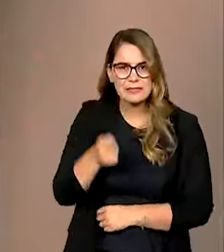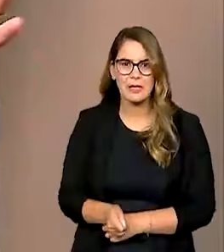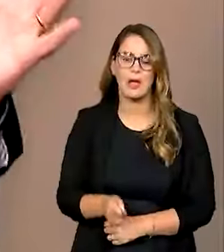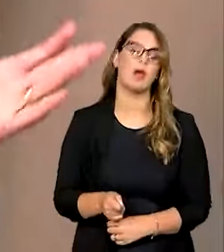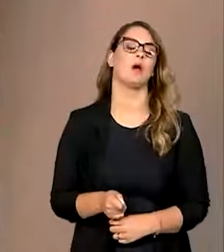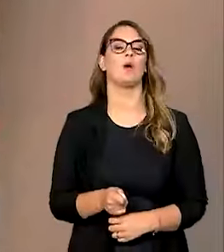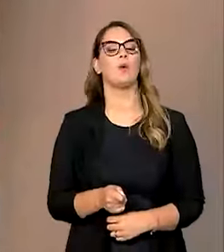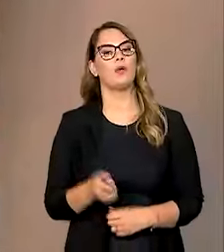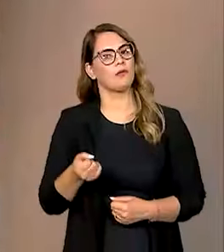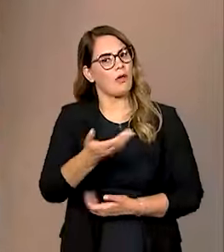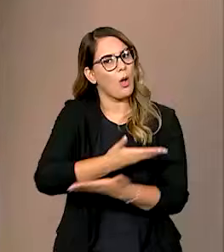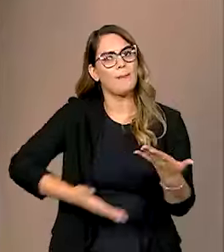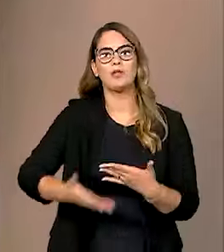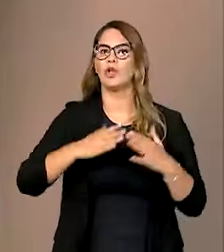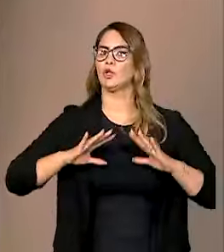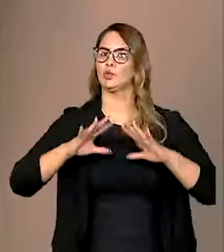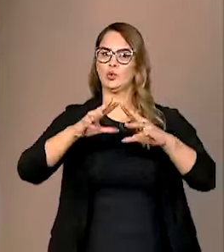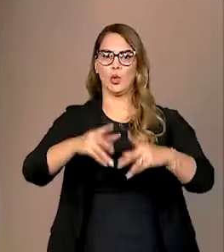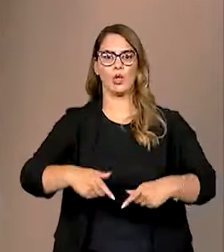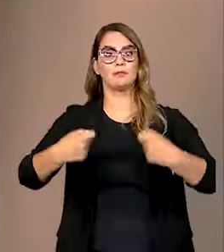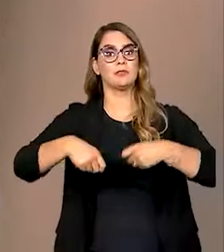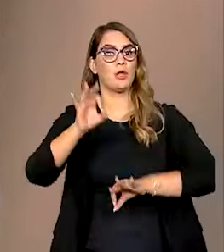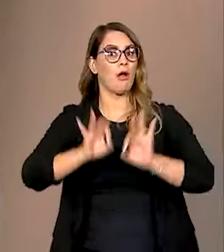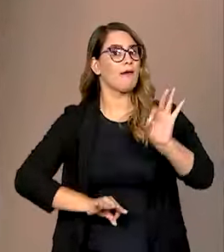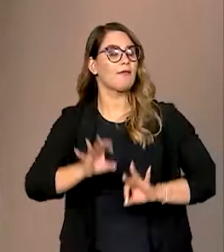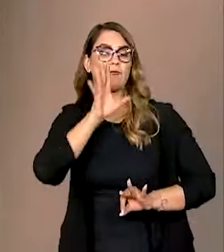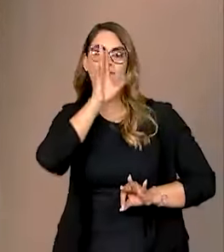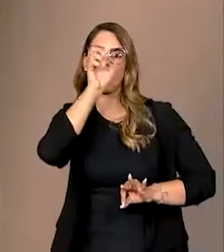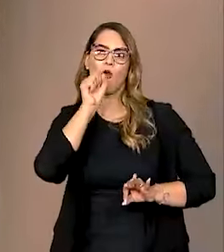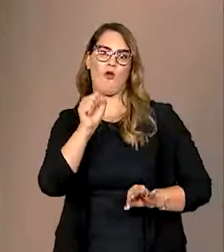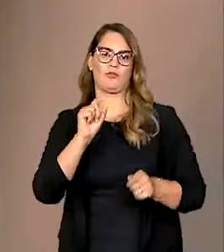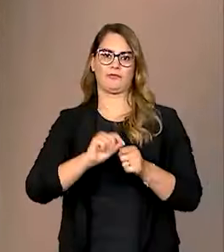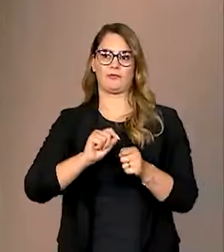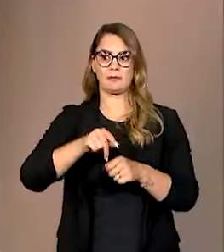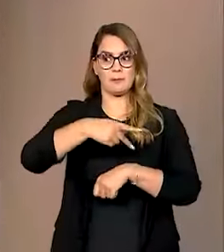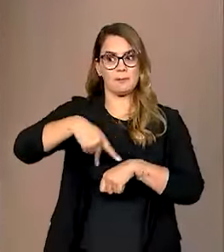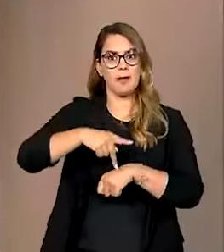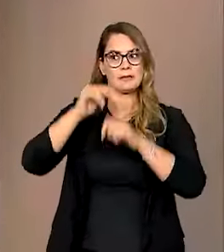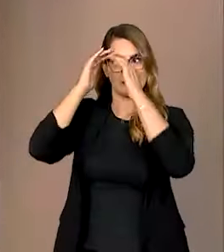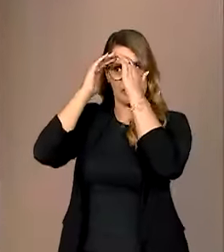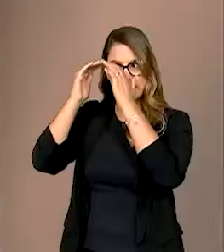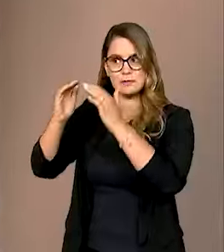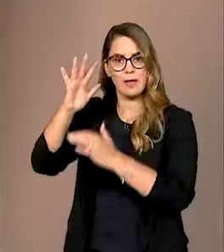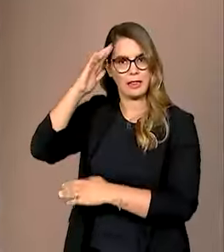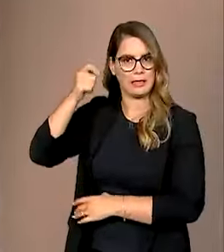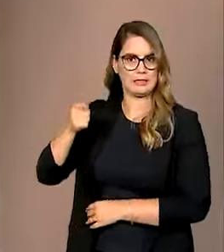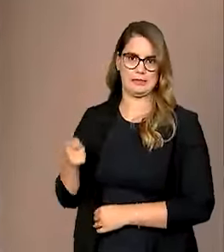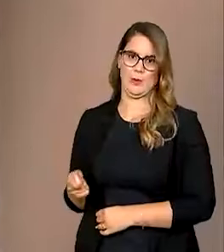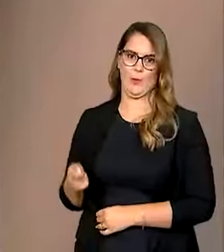compartilhadas por todos, é preciso ter organizações fortes que façam com que os países respeitem as decisões.